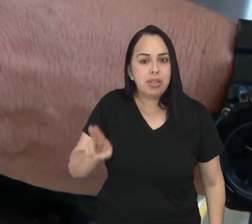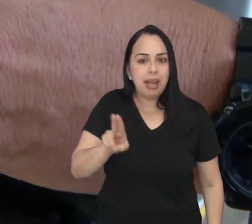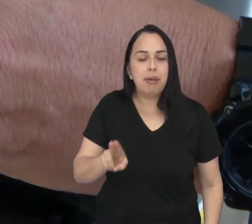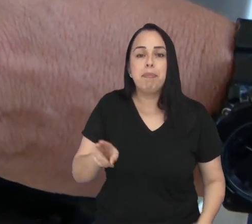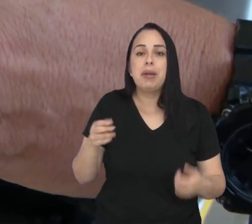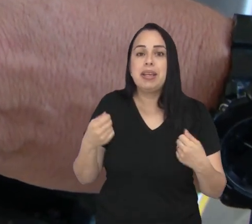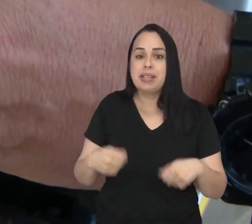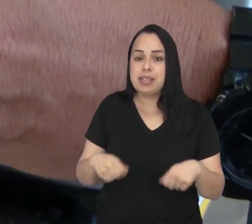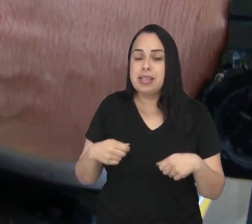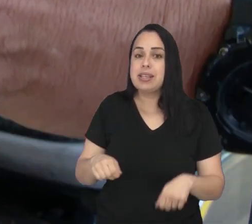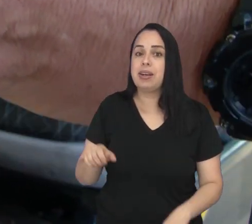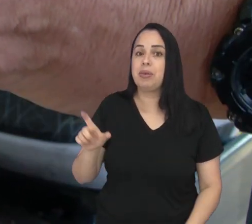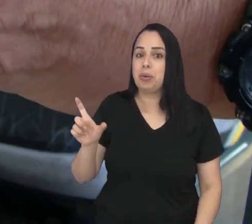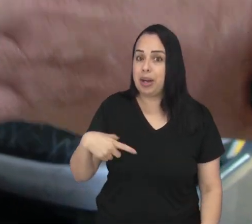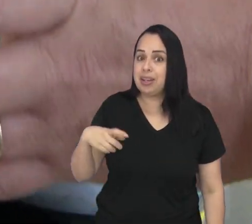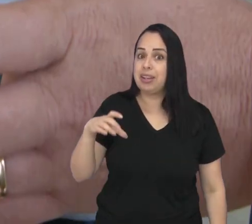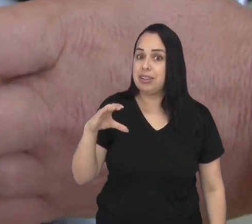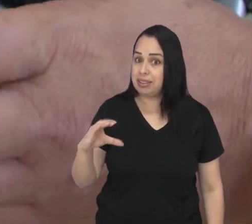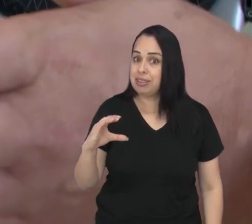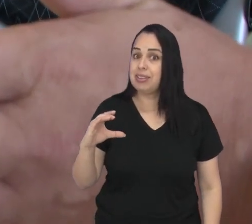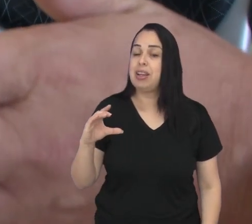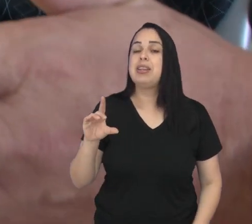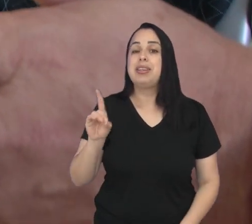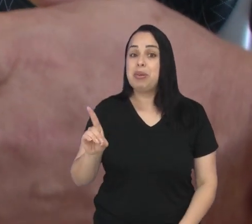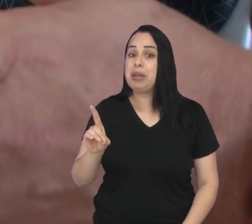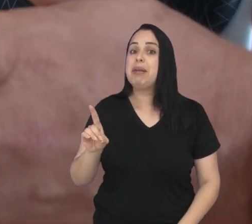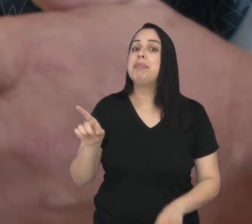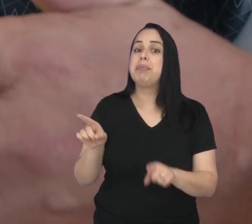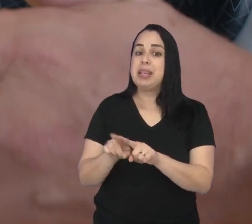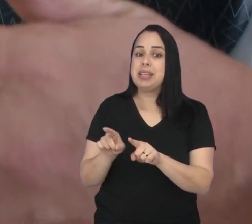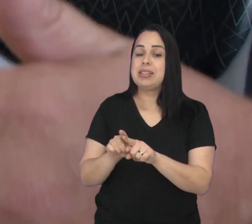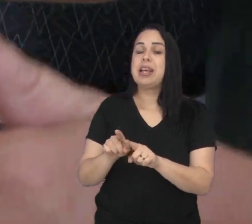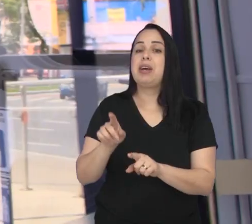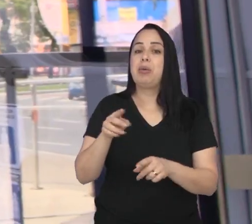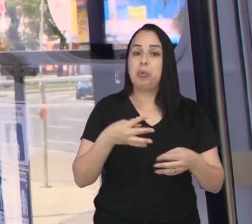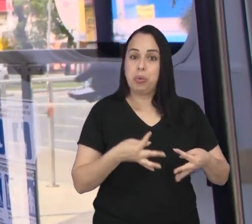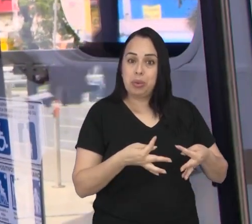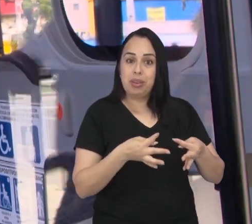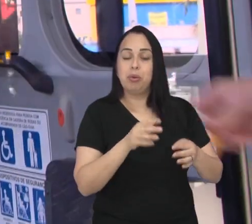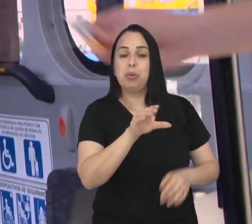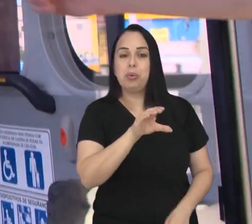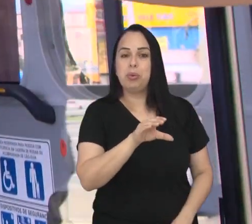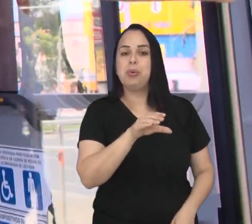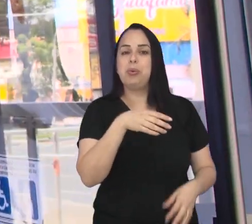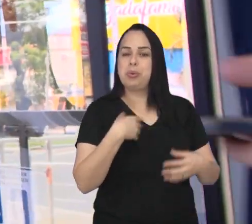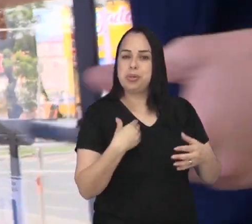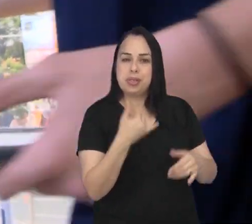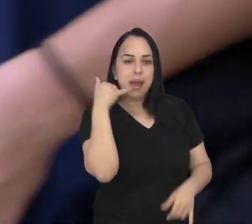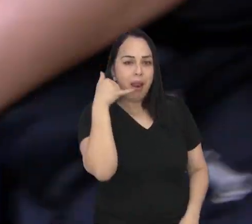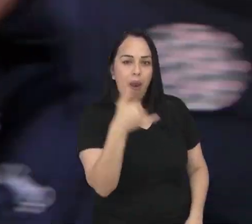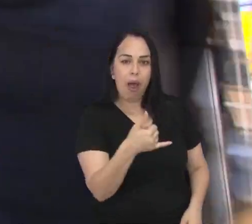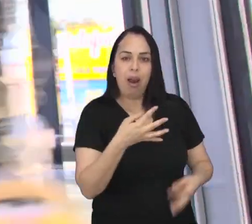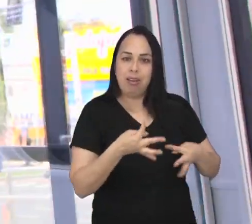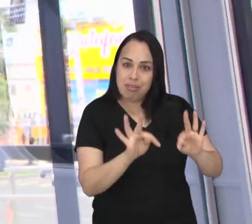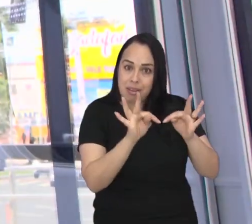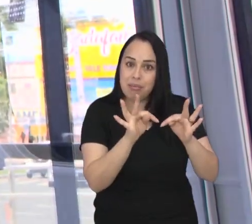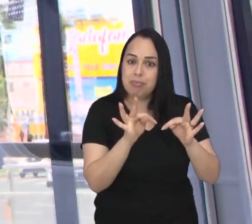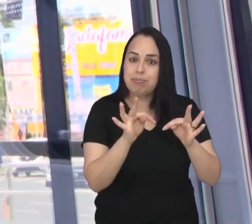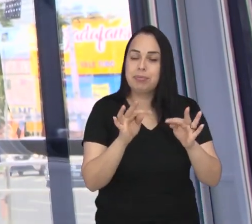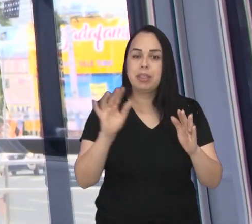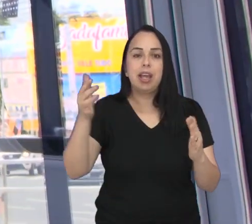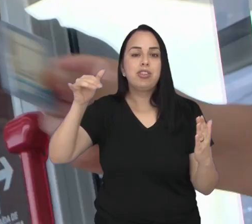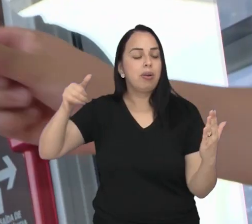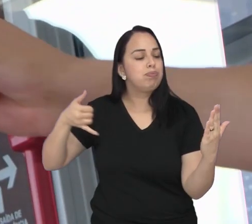serviço, é necessário ter os cartões ou o celular habilitados com a tecnologia NFC, que permite o pagamento por